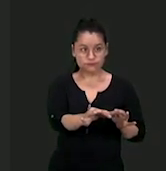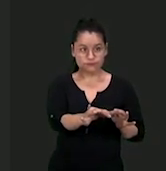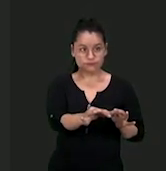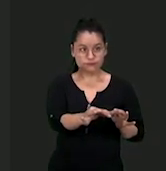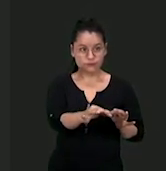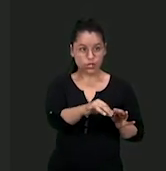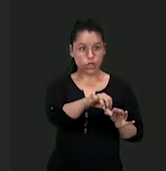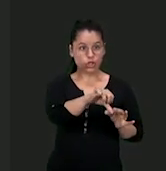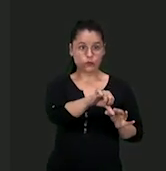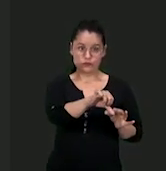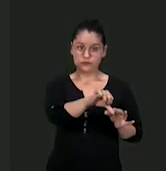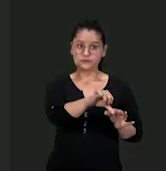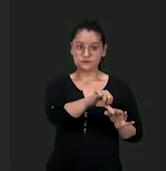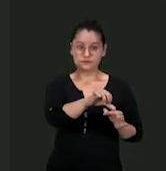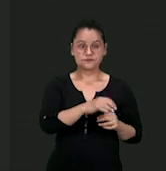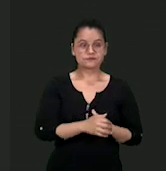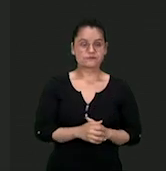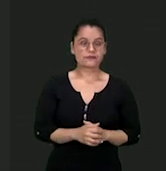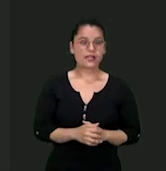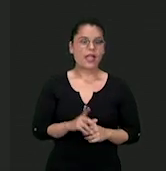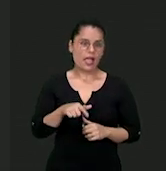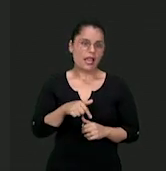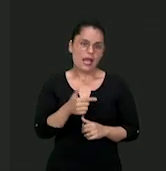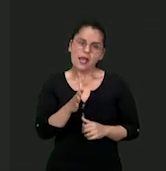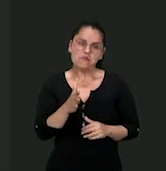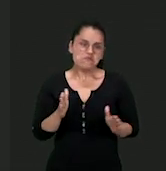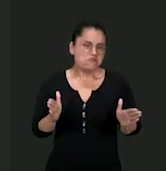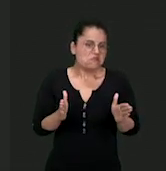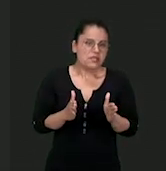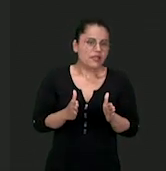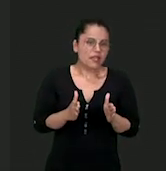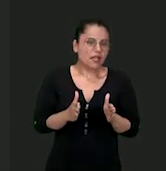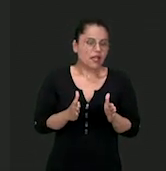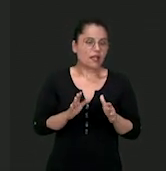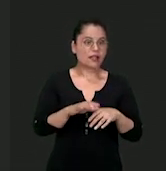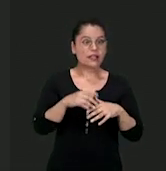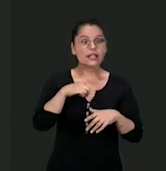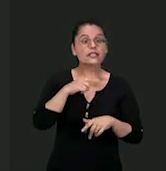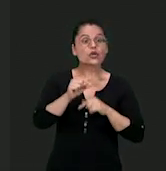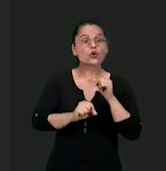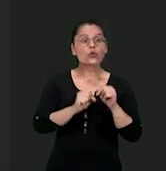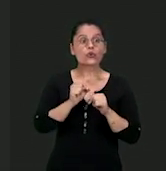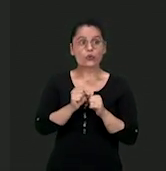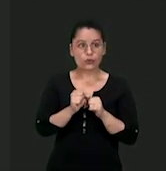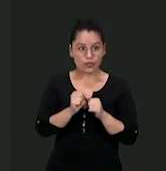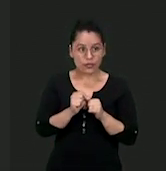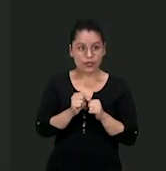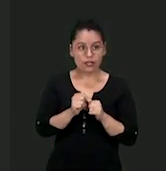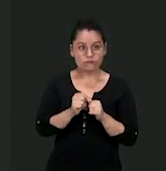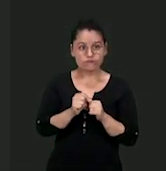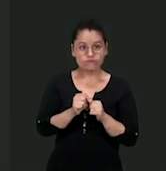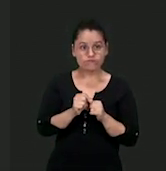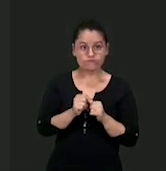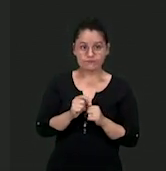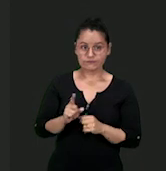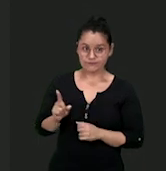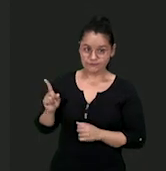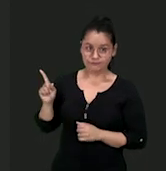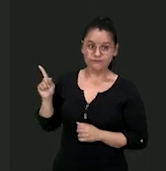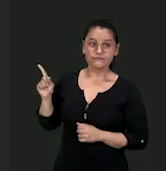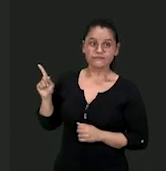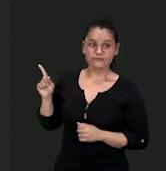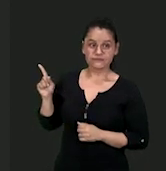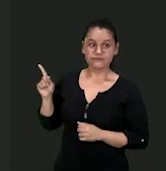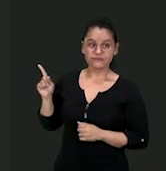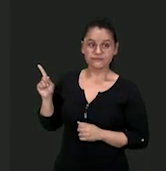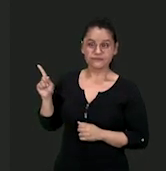por nove. É uma quadra relativamente pequena. E ela tem, aqui no meio, ó, uma rede que